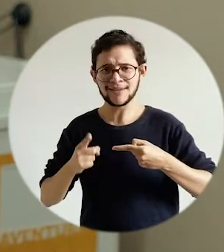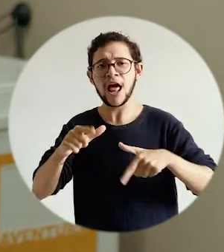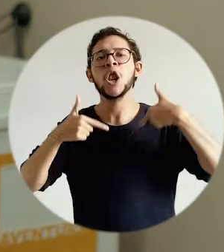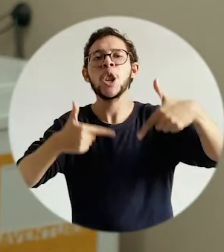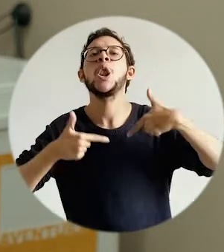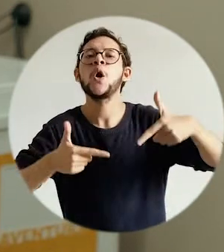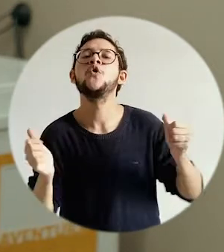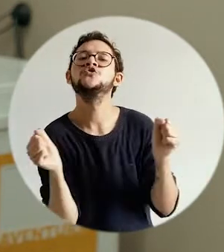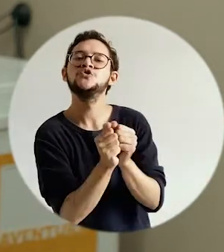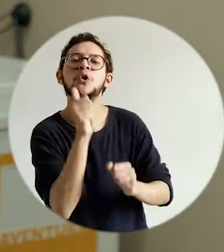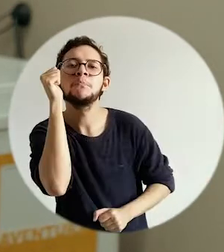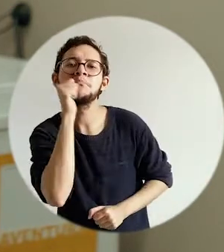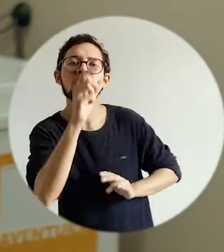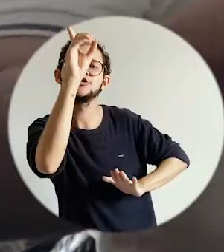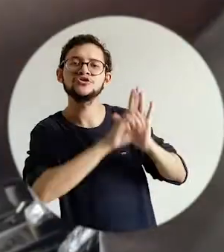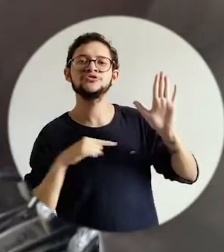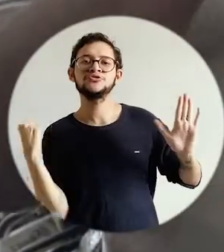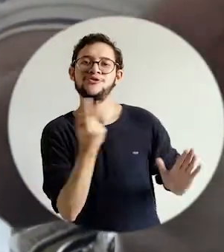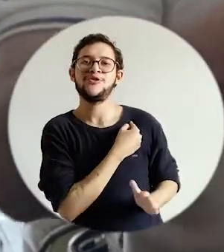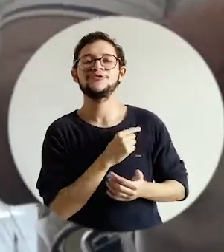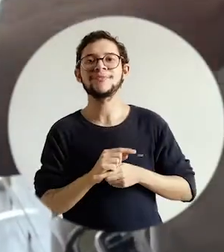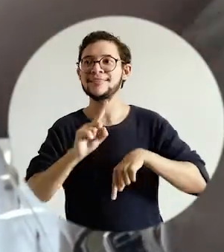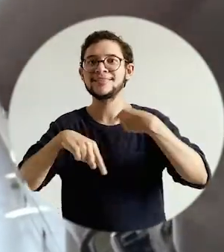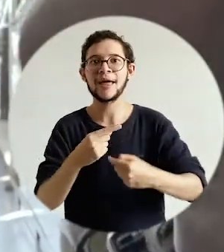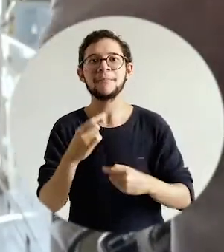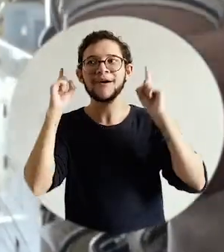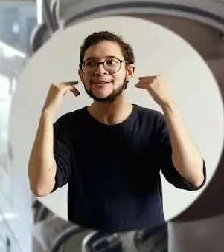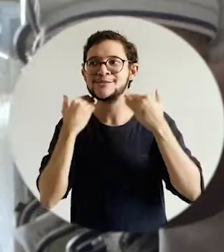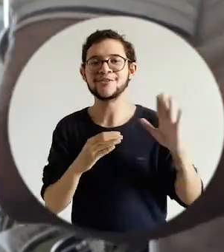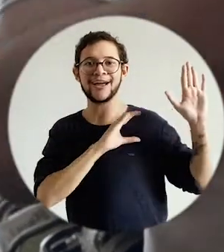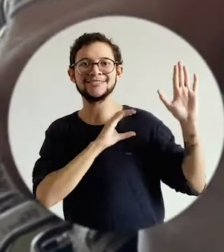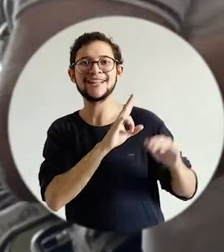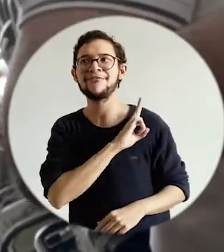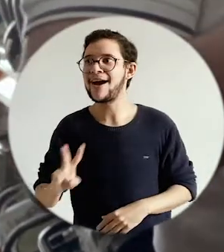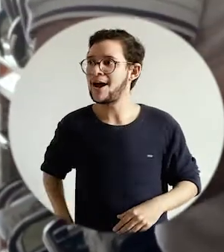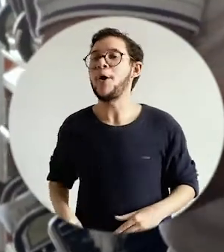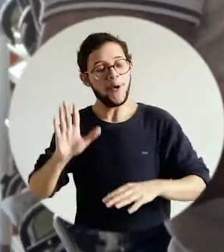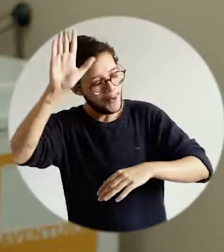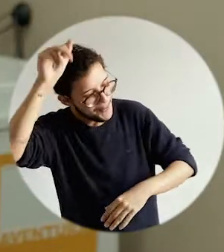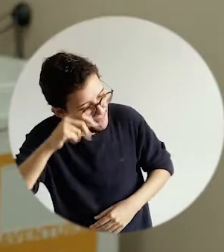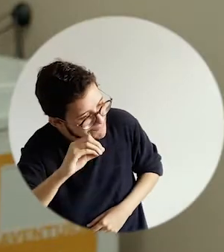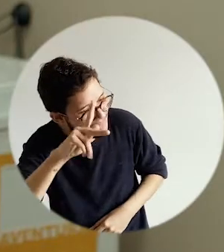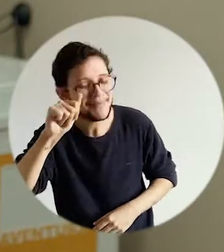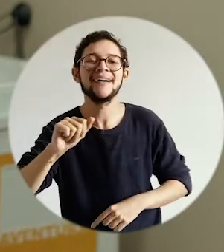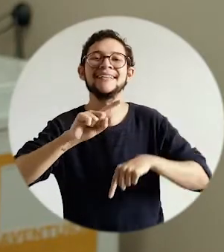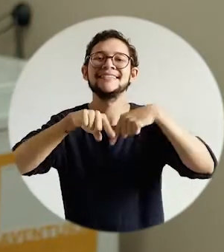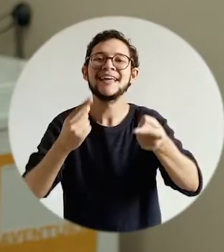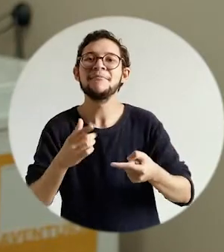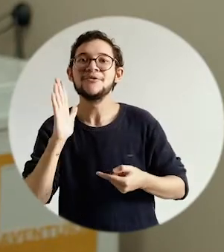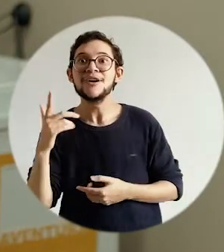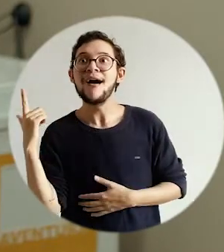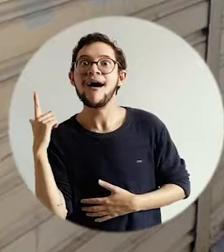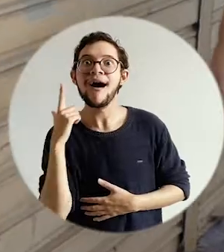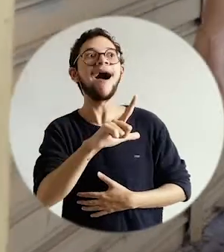alavancar a economia de Mossoró. E isso vai trazer benefícios sociais, emprego, renda para todos. Então,